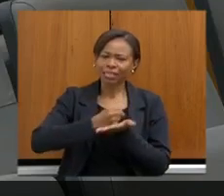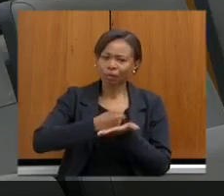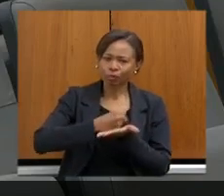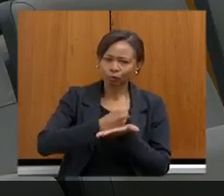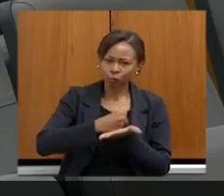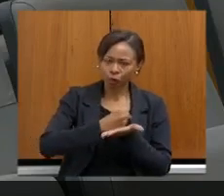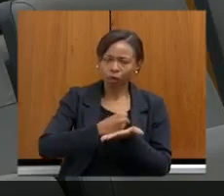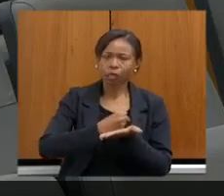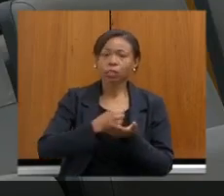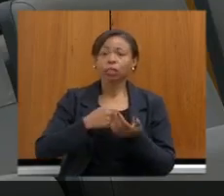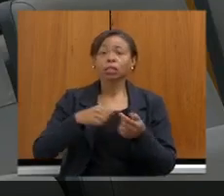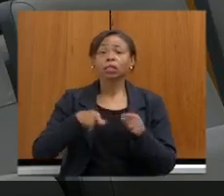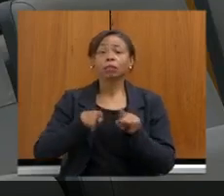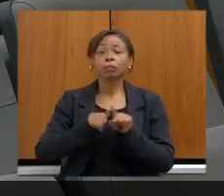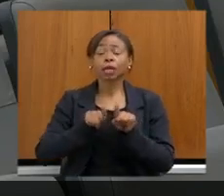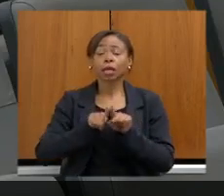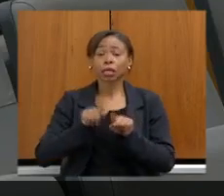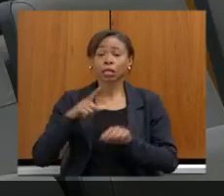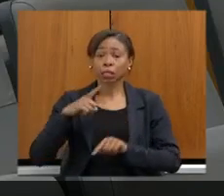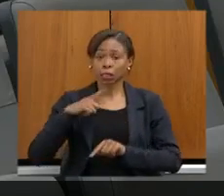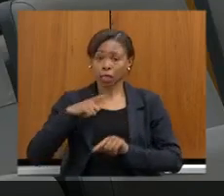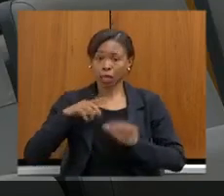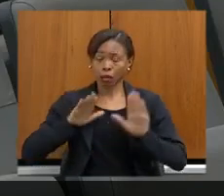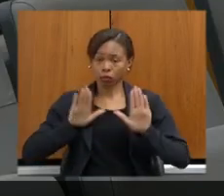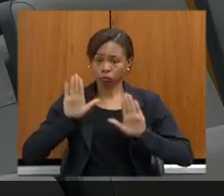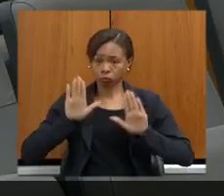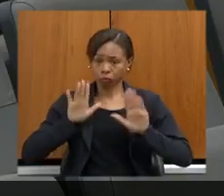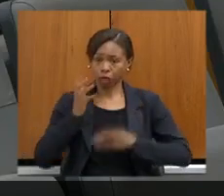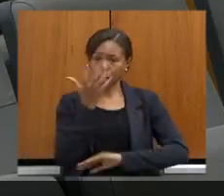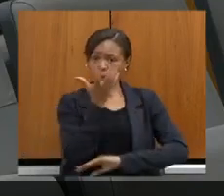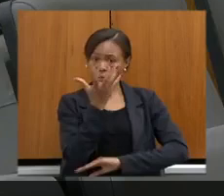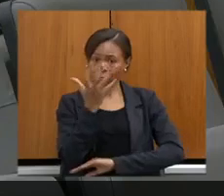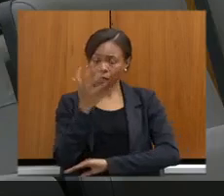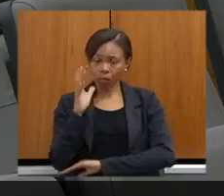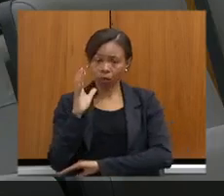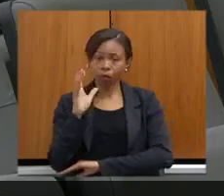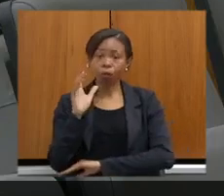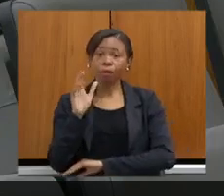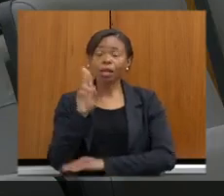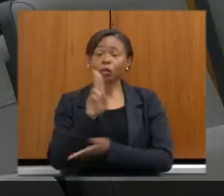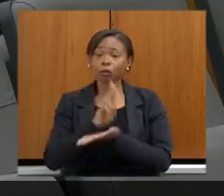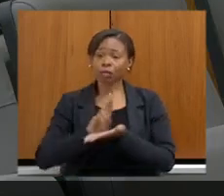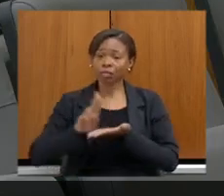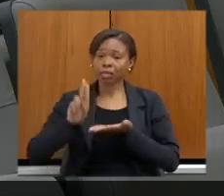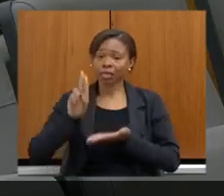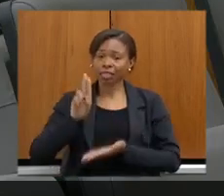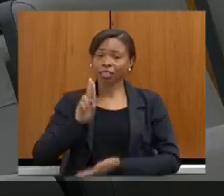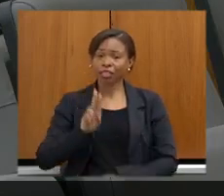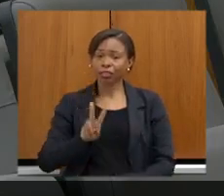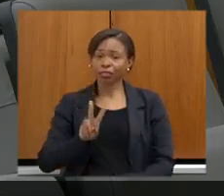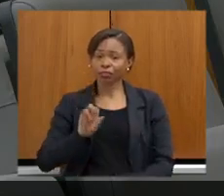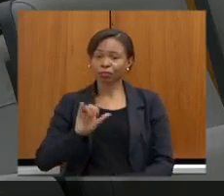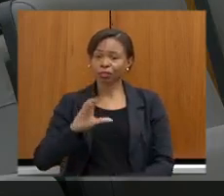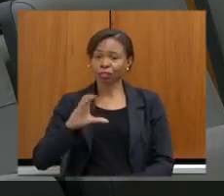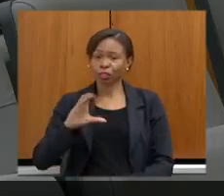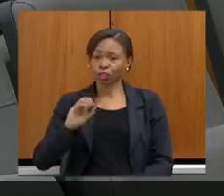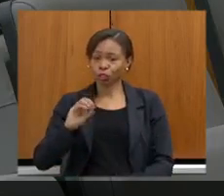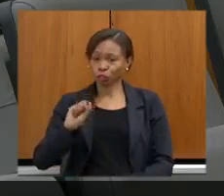licenciado ambiental pela Universidade Federal de Viçosa, sou formado em direito